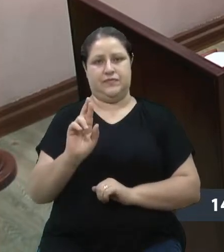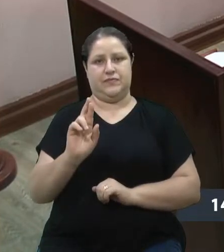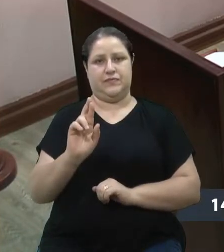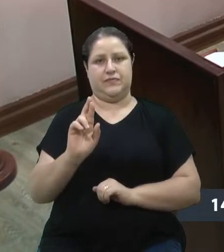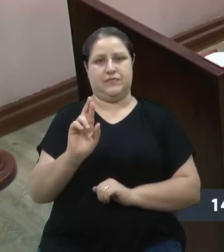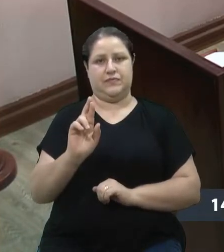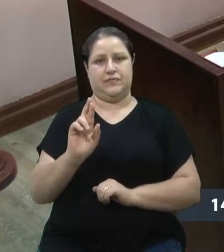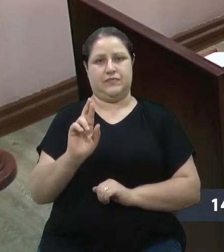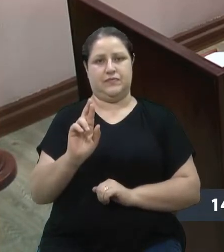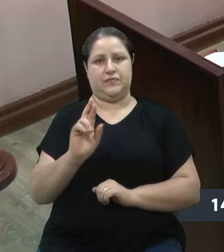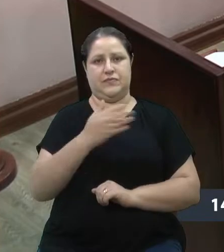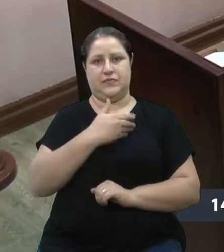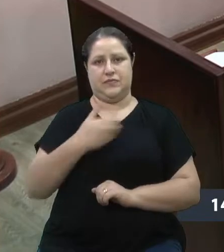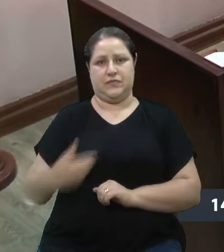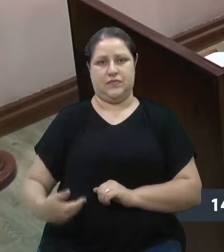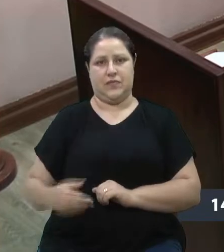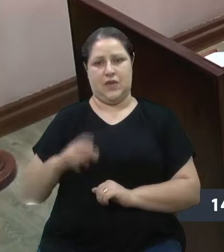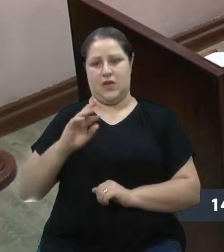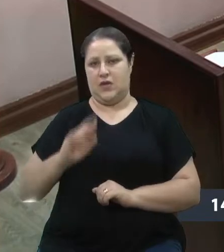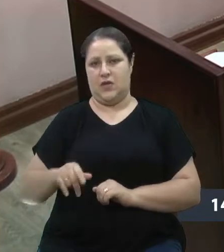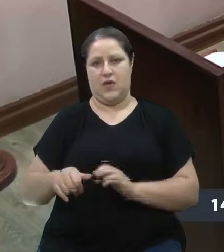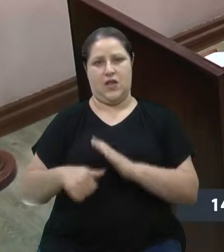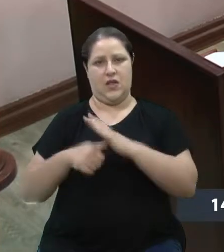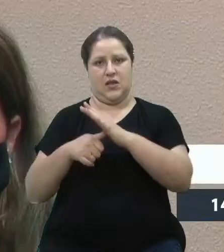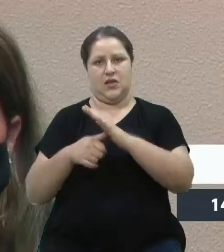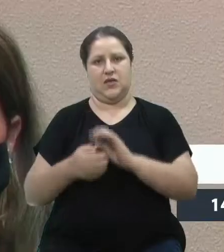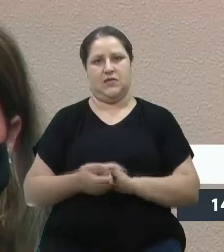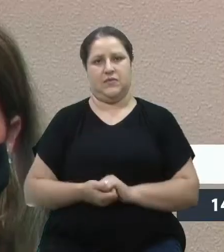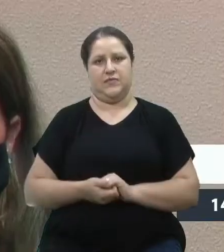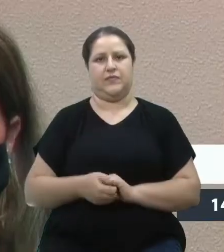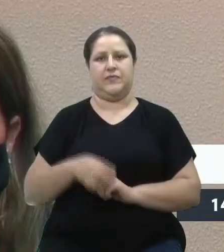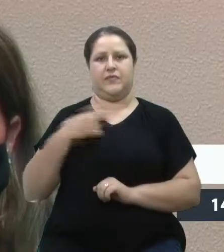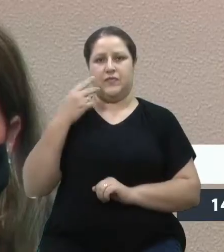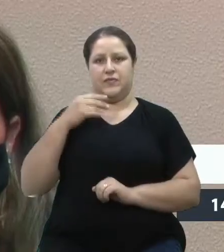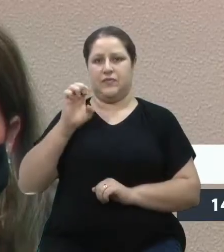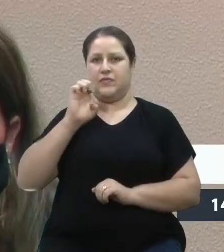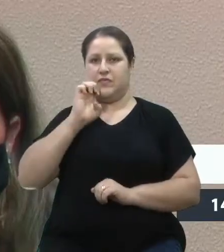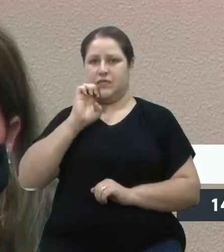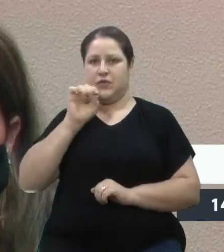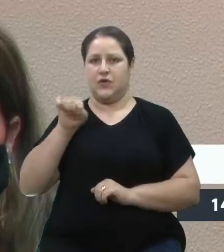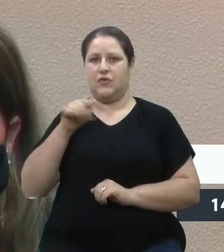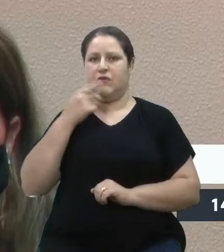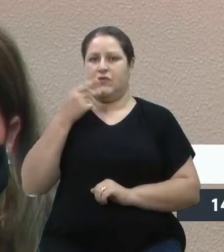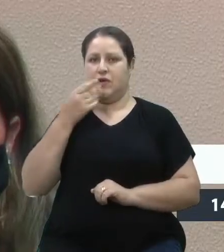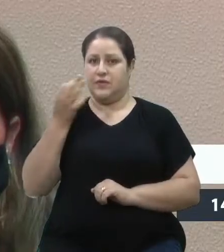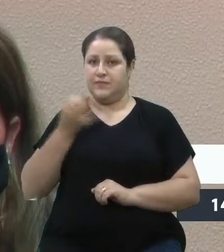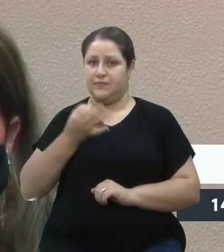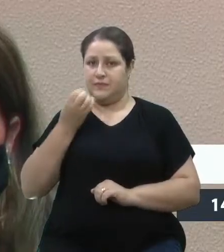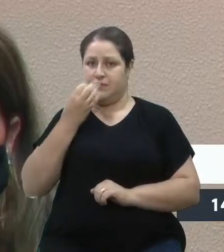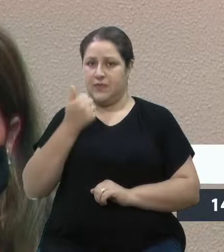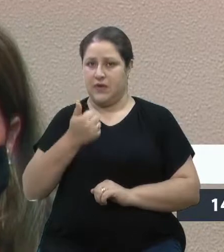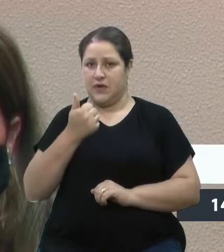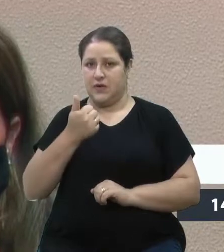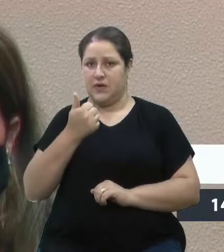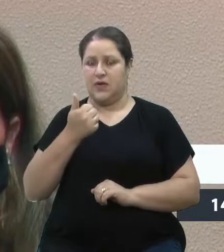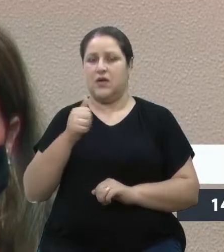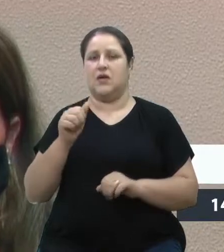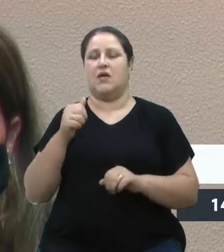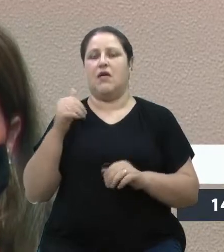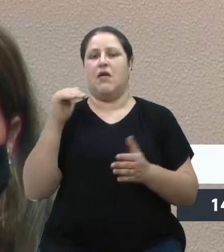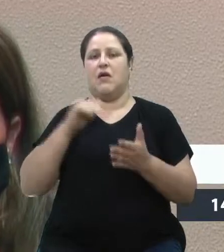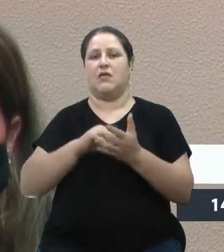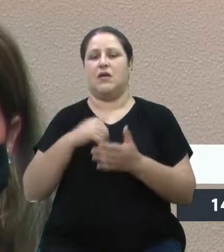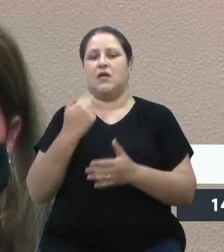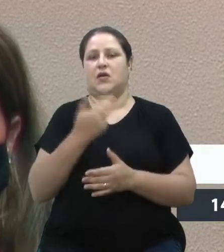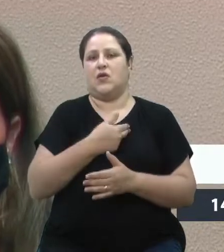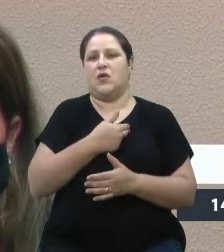opinião não, como líder vereadora Estela, foste muito bem, e até que nós não